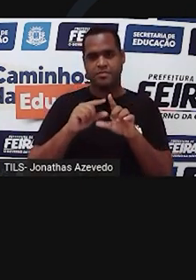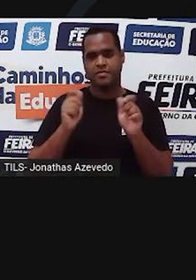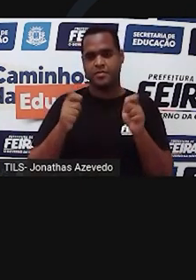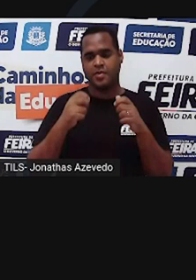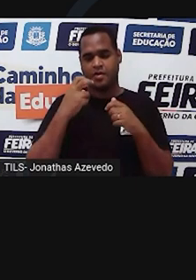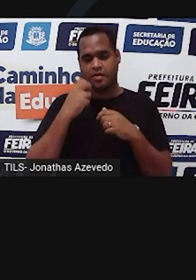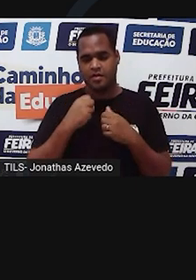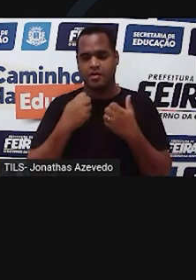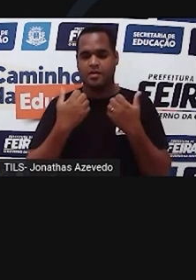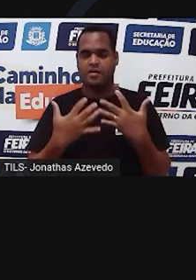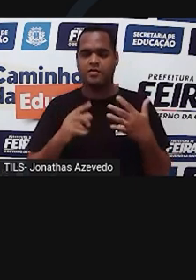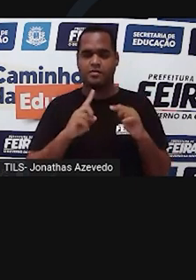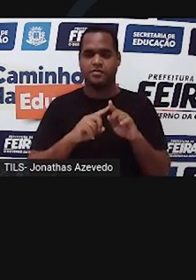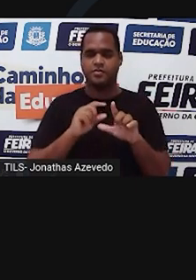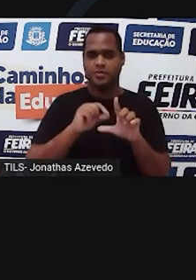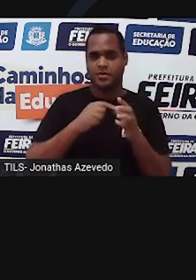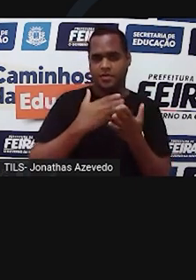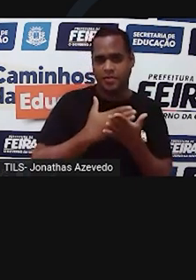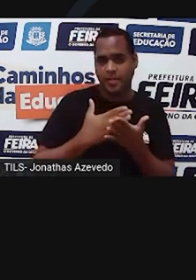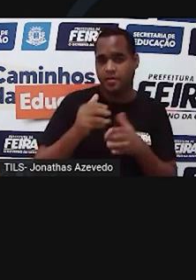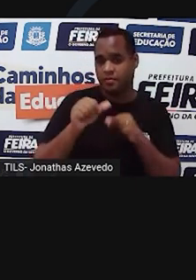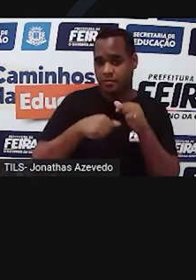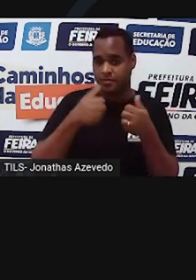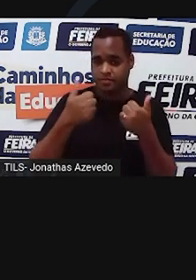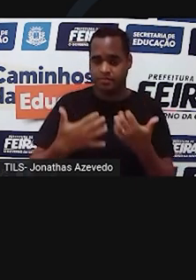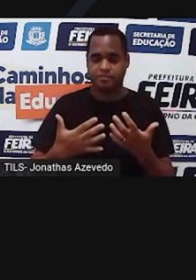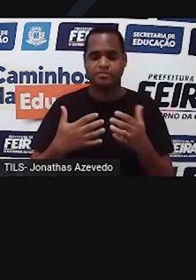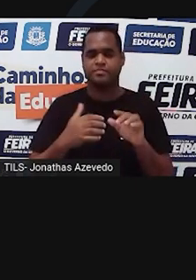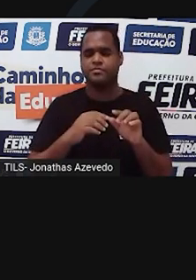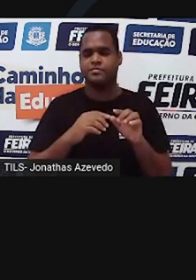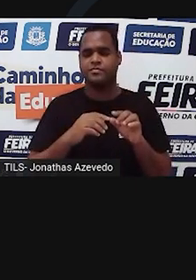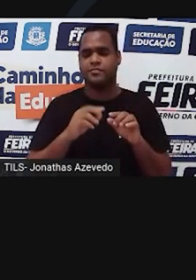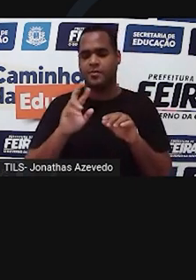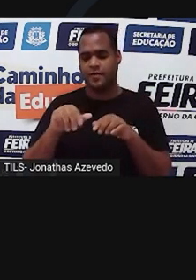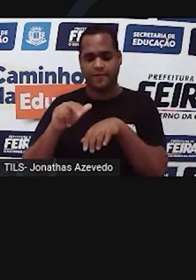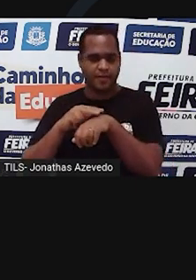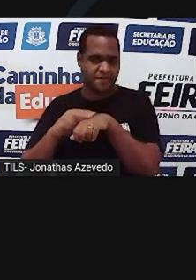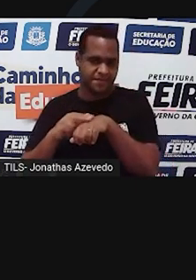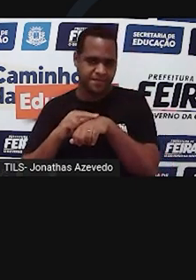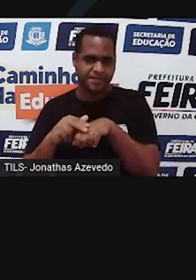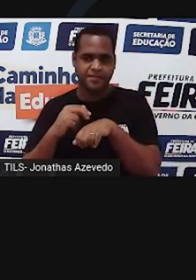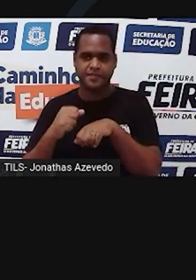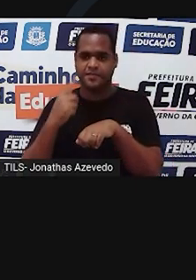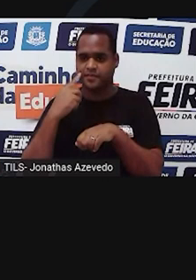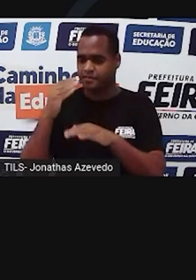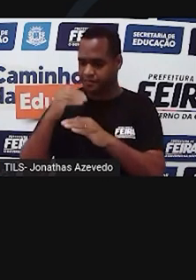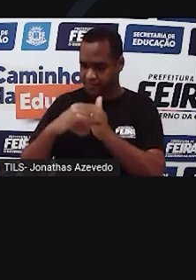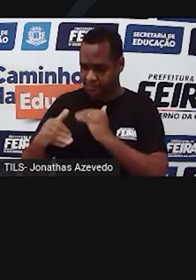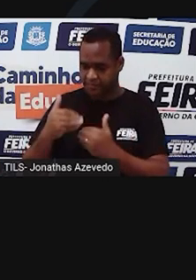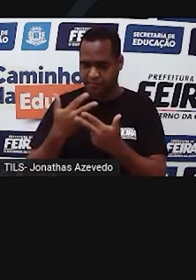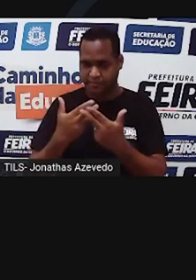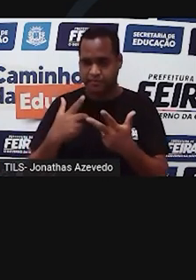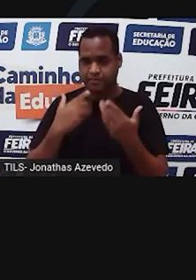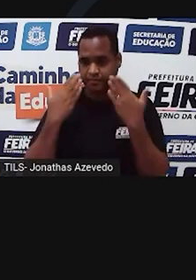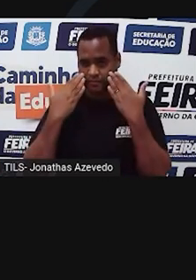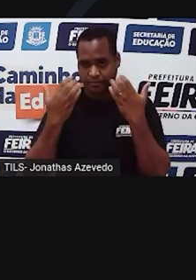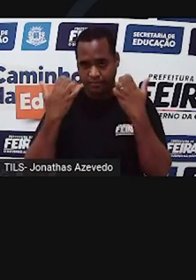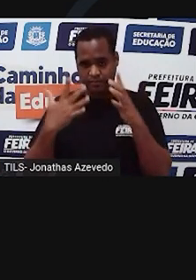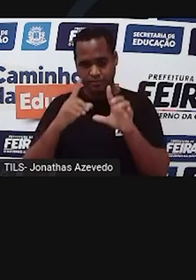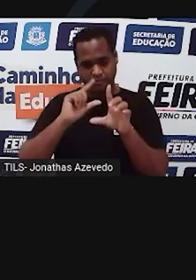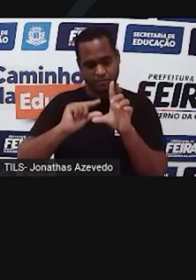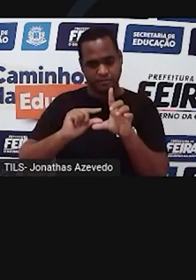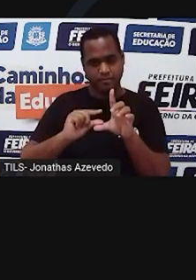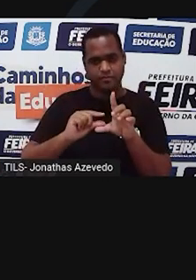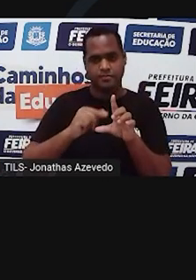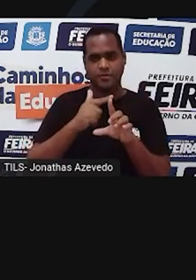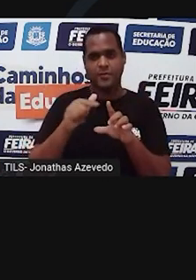inicial da característica recessiva, por isso V de verde. O gene recessivo é representado por uma letra minúscula, e